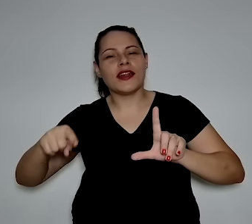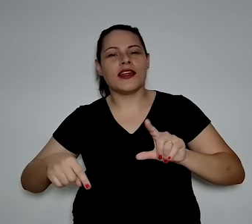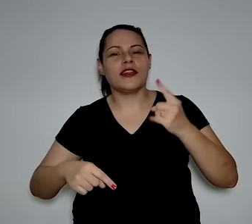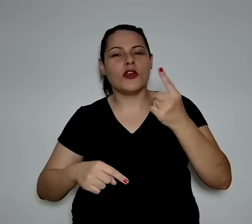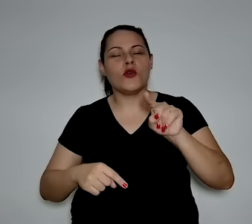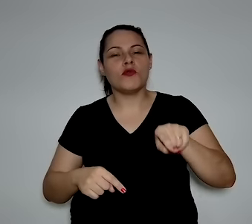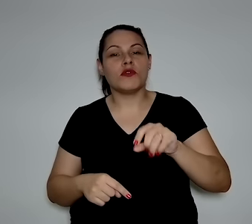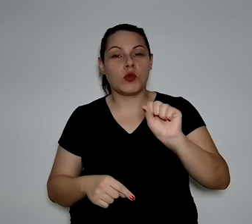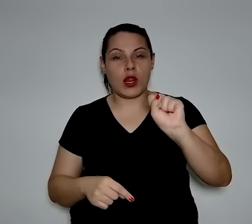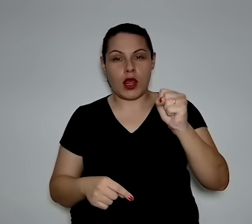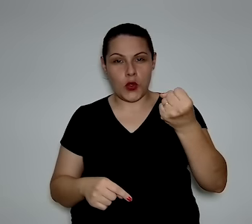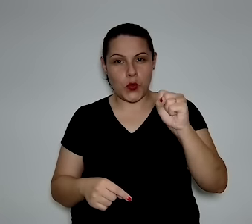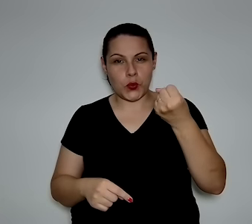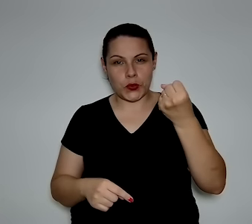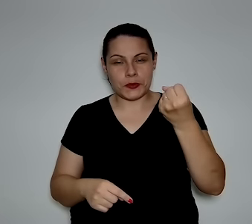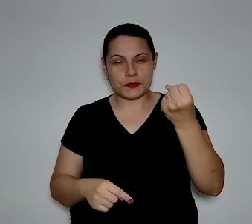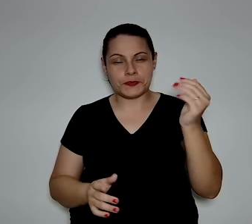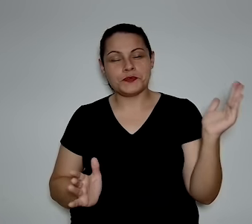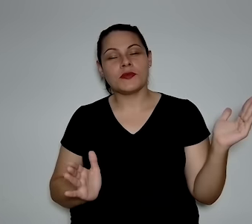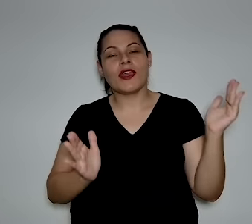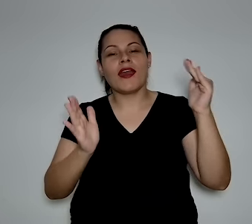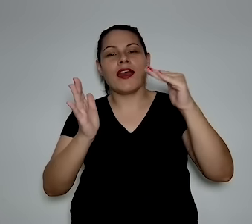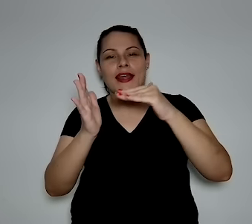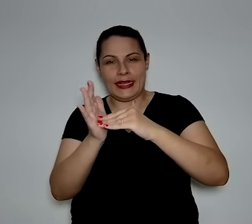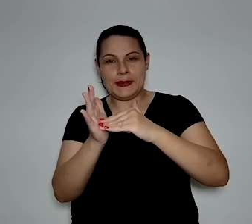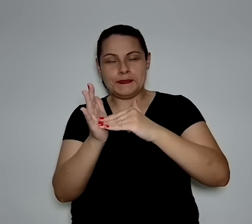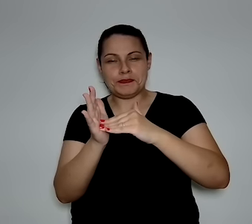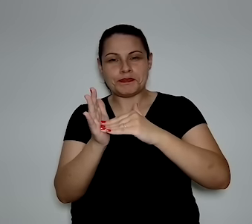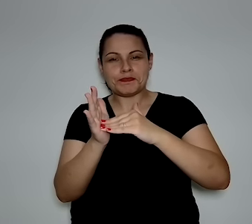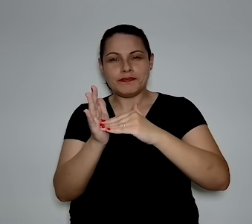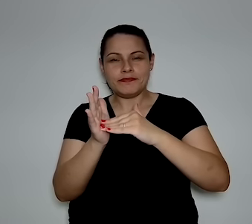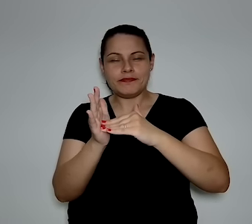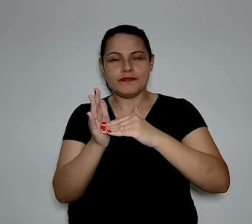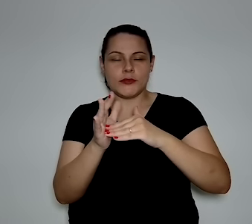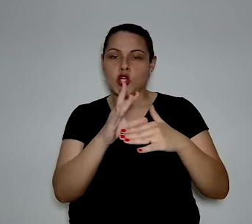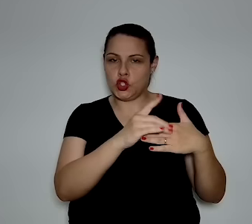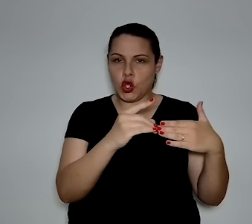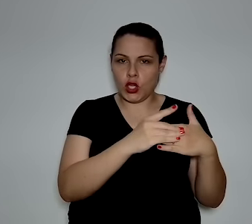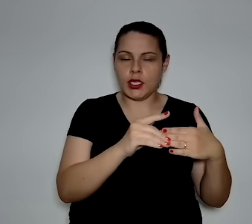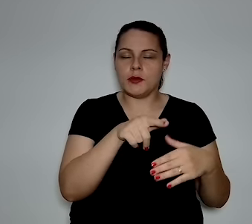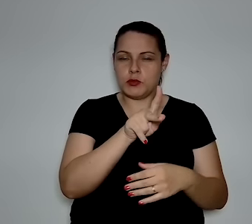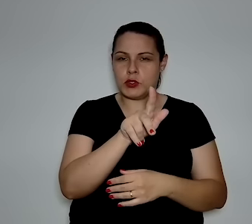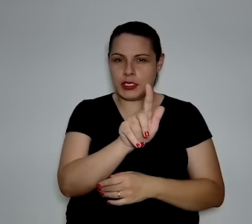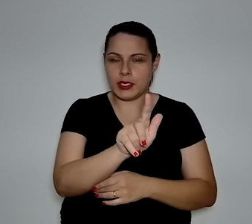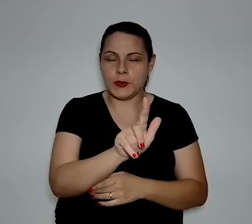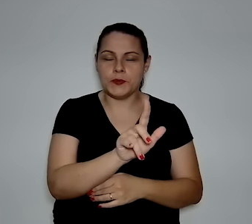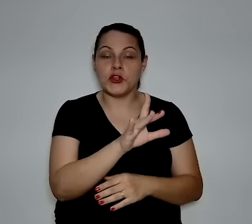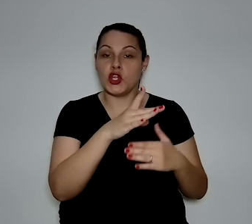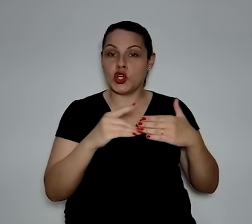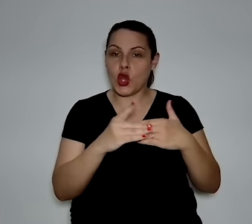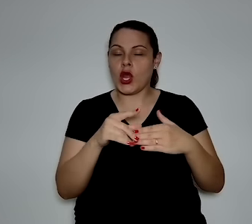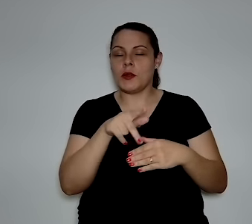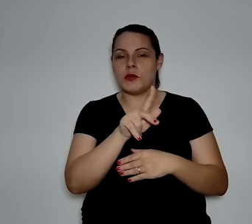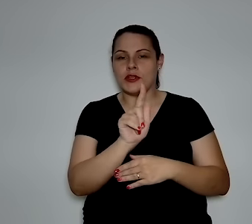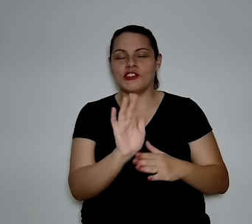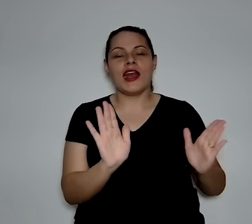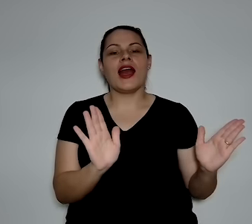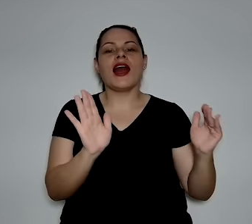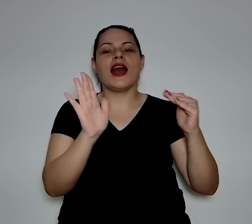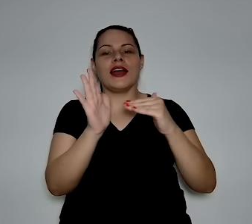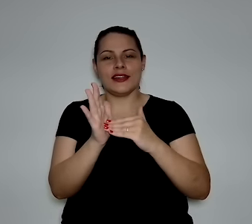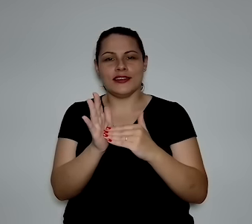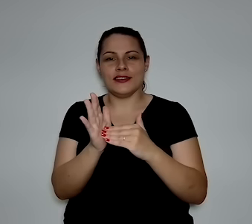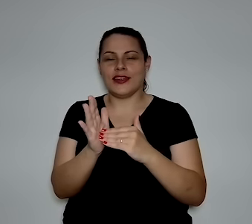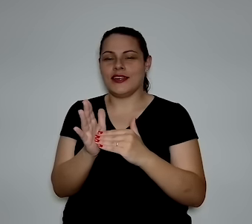de 1,8 até dólares por quilo, dólar por